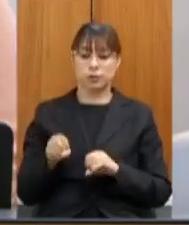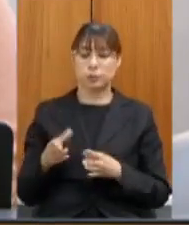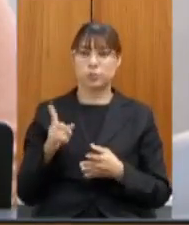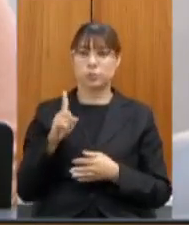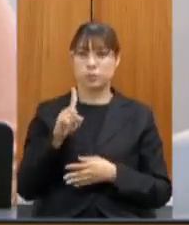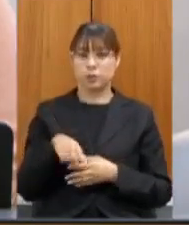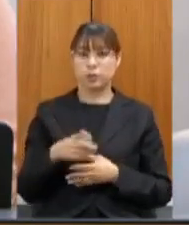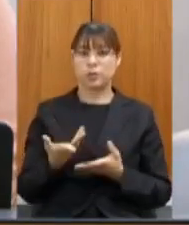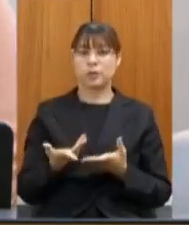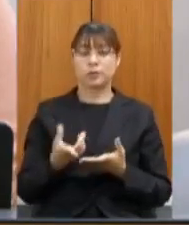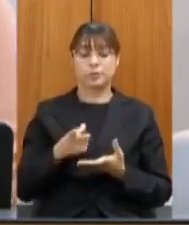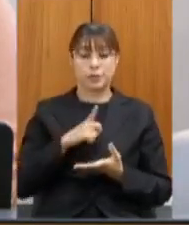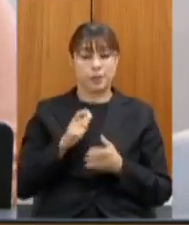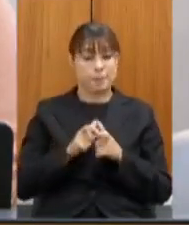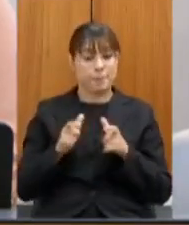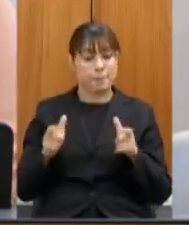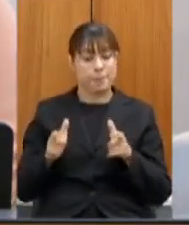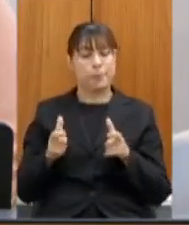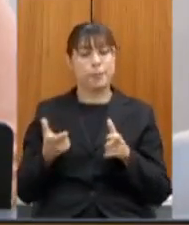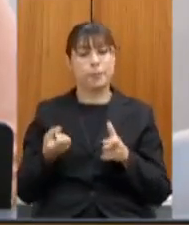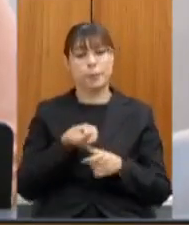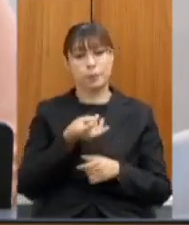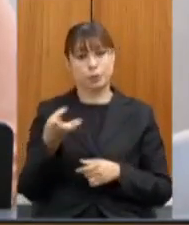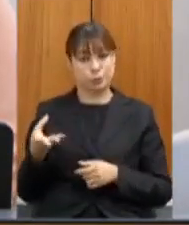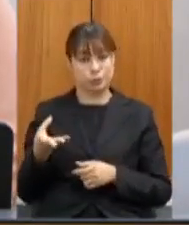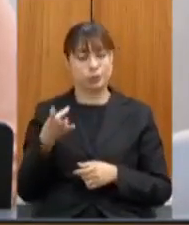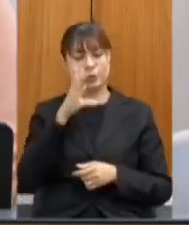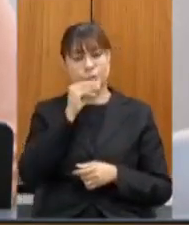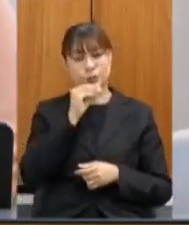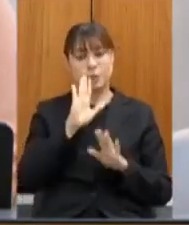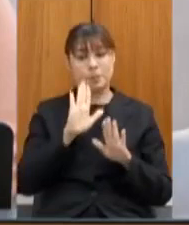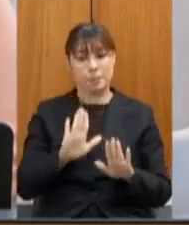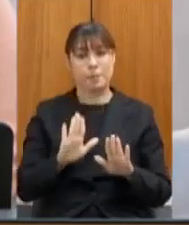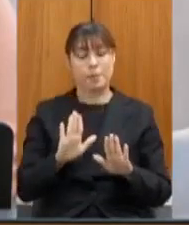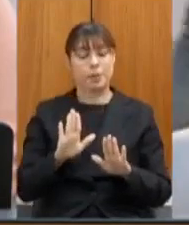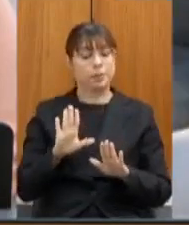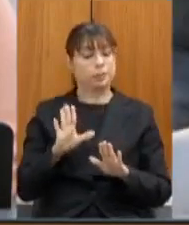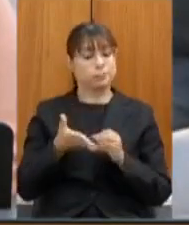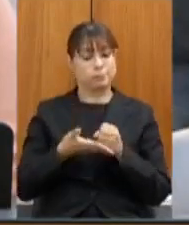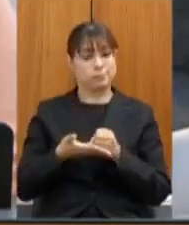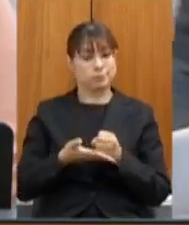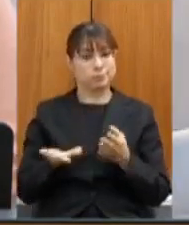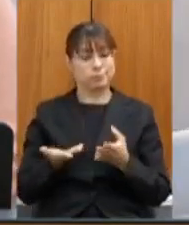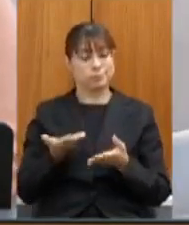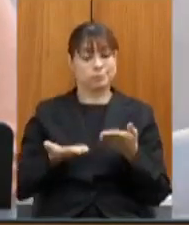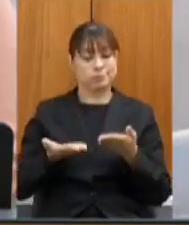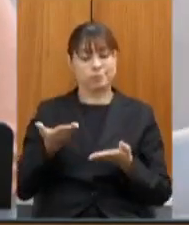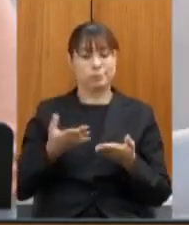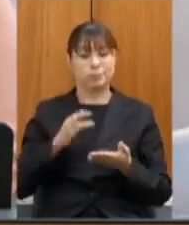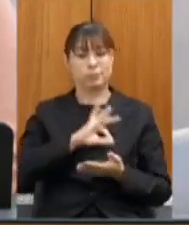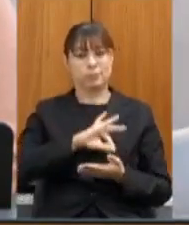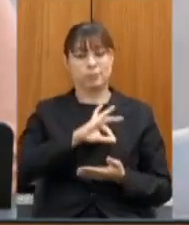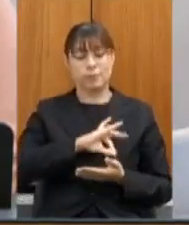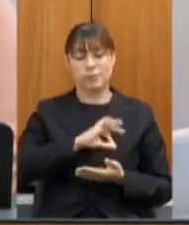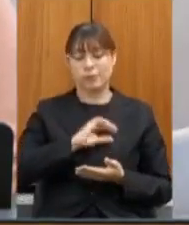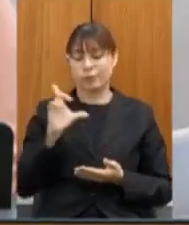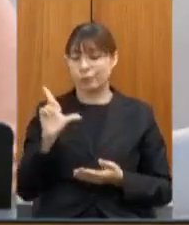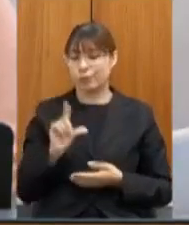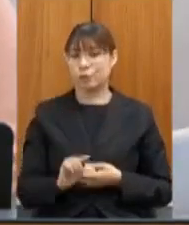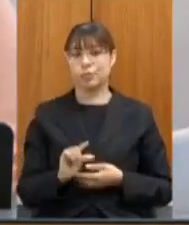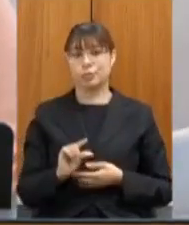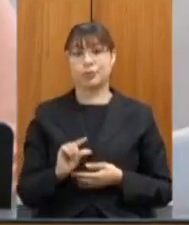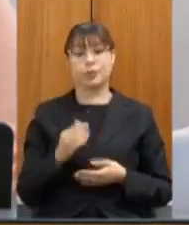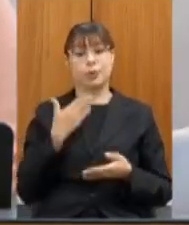condigente de servidores do Estado possui uma das menores médias salariais comparadas menores médias salariais se